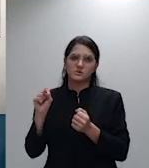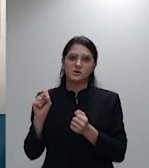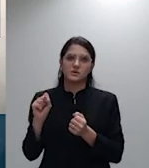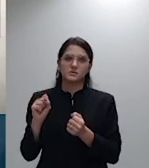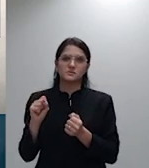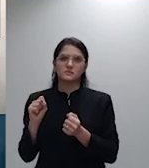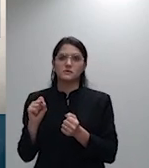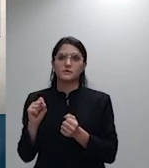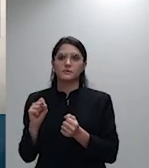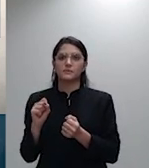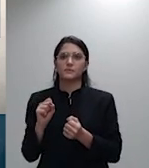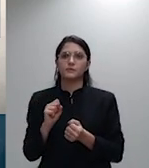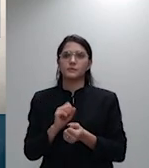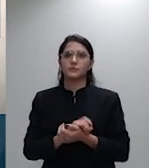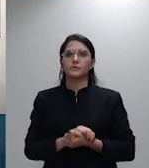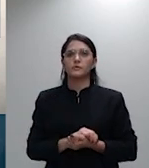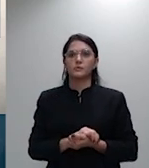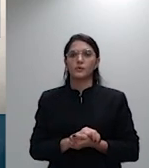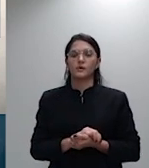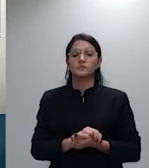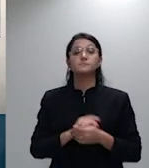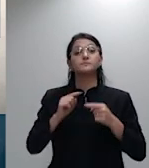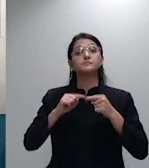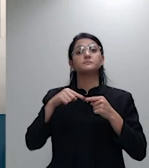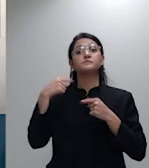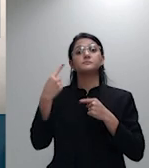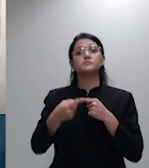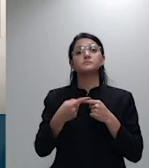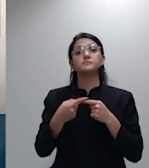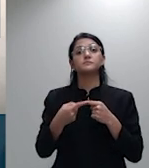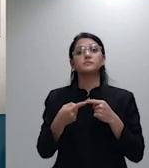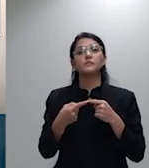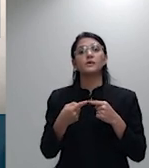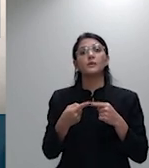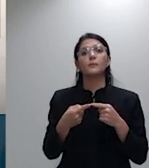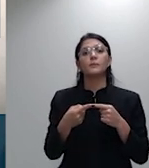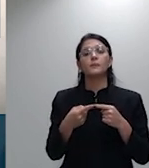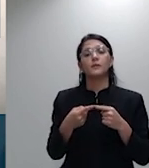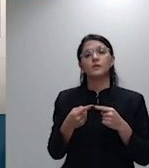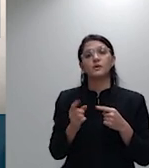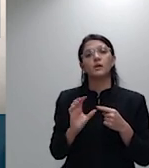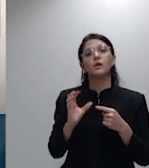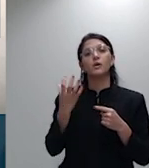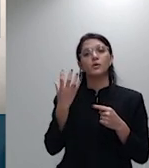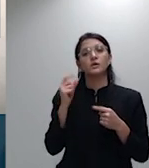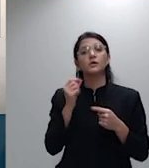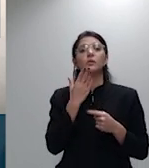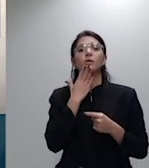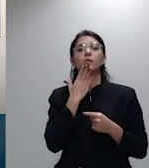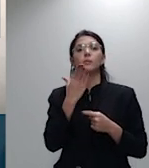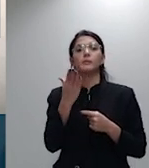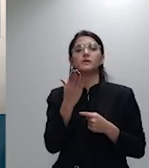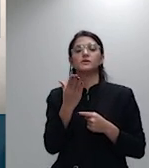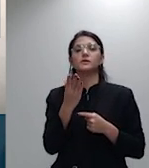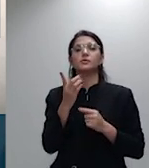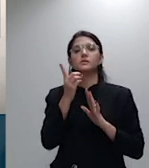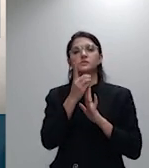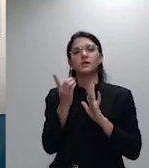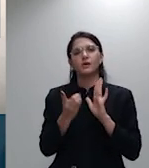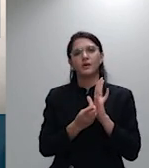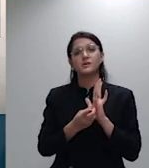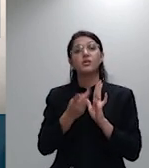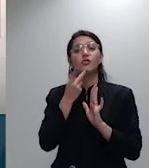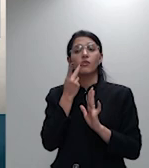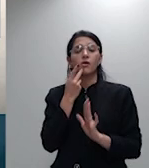posteriormente a inicial foi emendada para incluir o pedido de declaração de inexistência de união estável entre o irmão